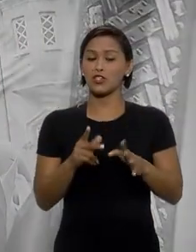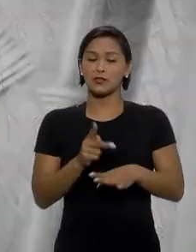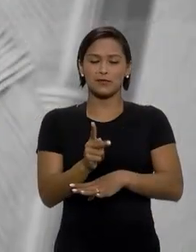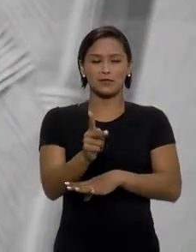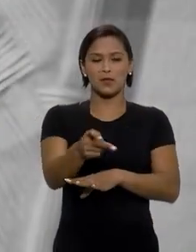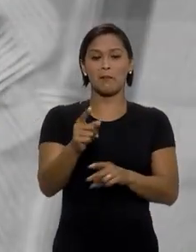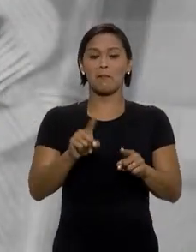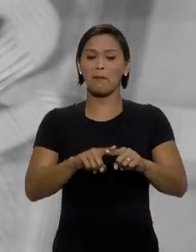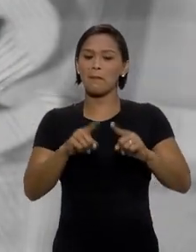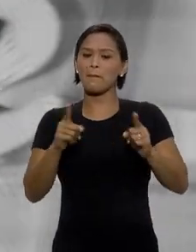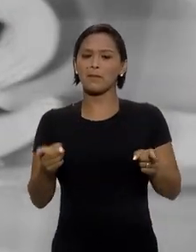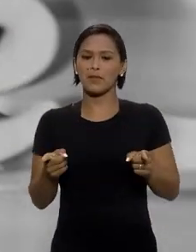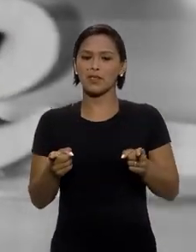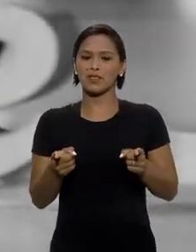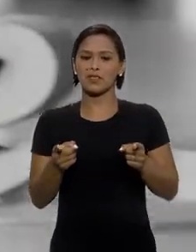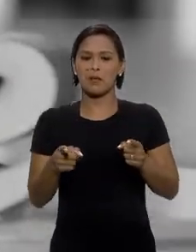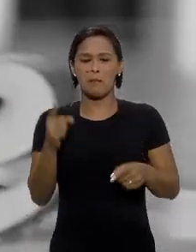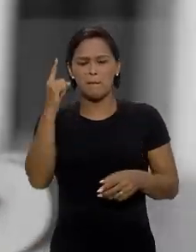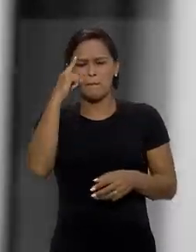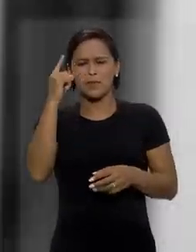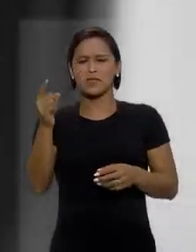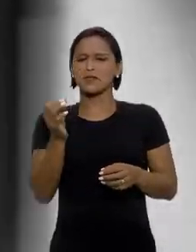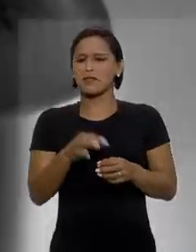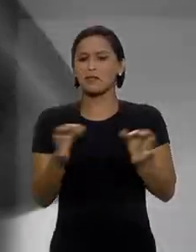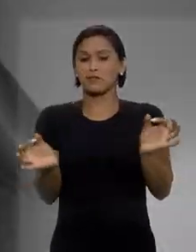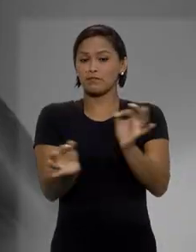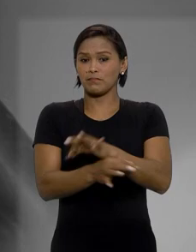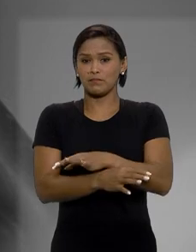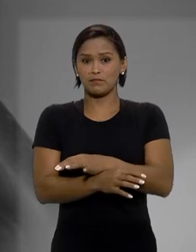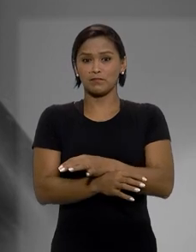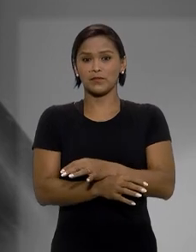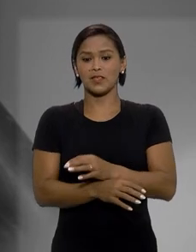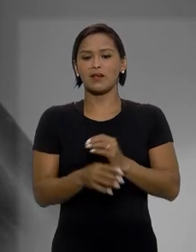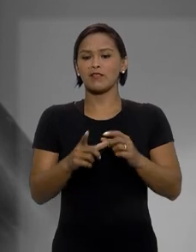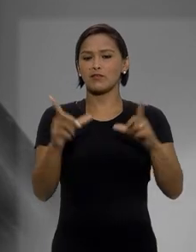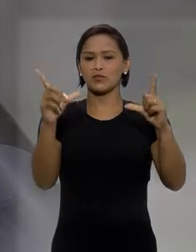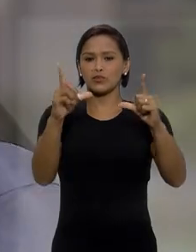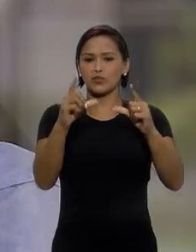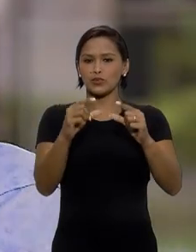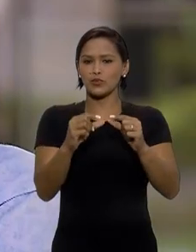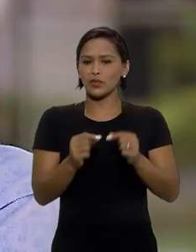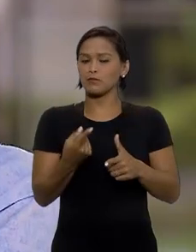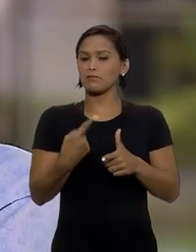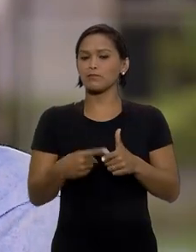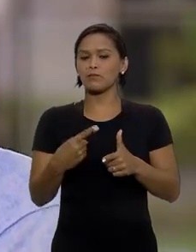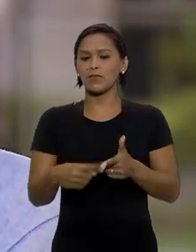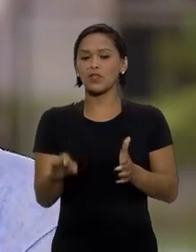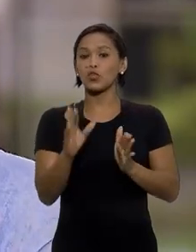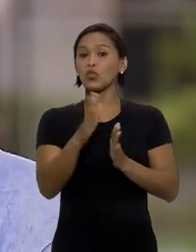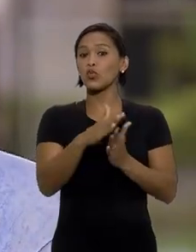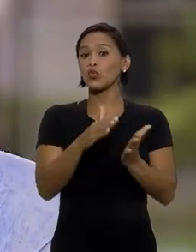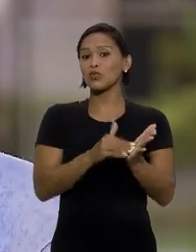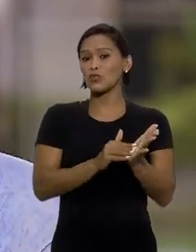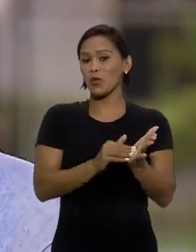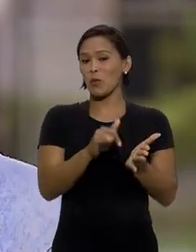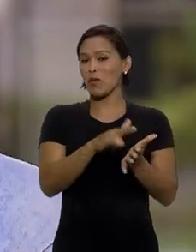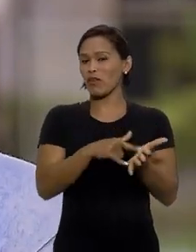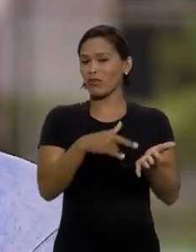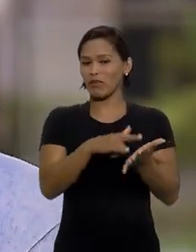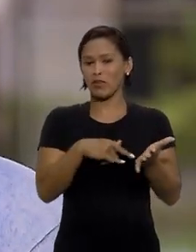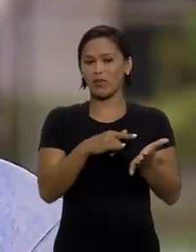coisa que você só considera as coisas boas de um casamento, mas considerar que isso pode acabar e que você pode reduzir esses problemas, colocando tudo em